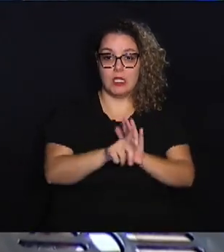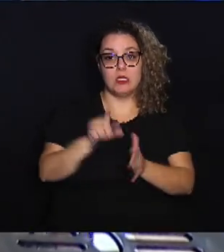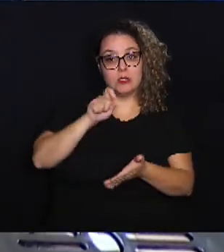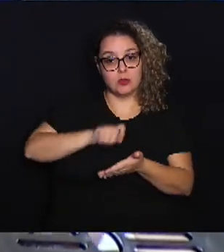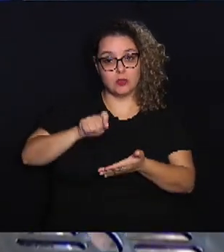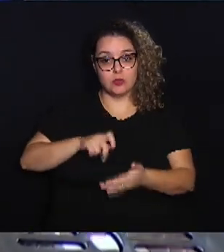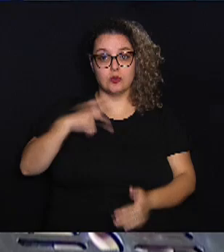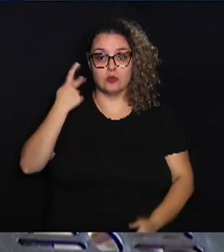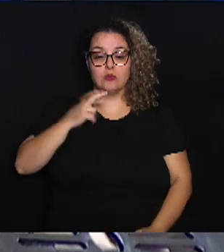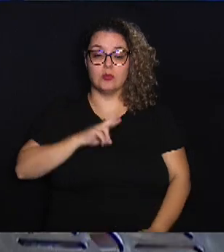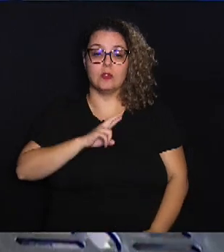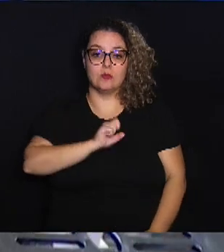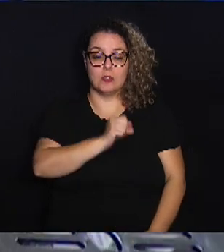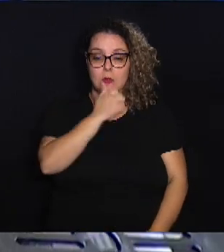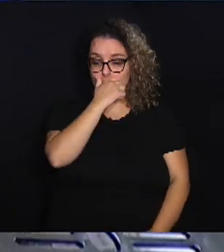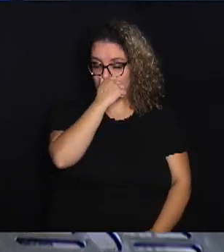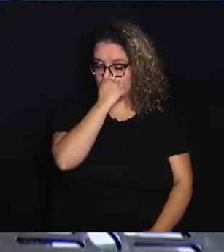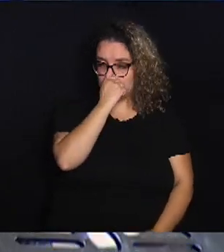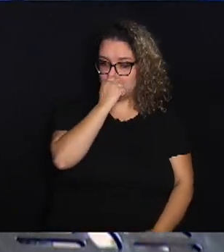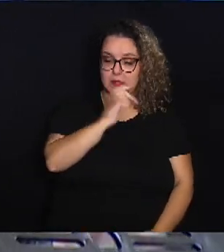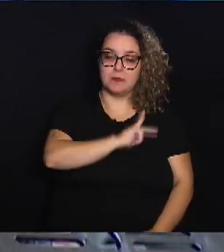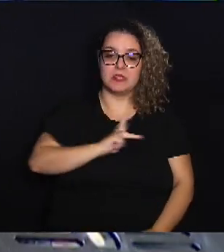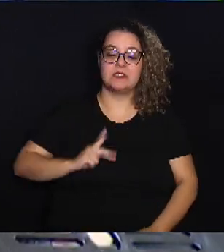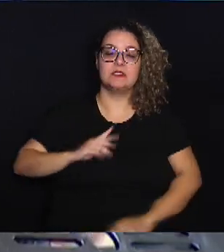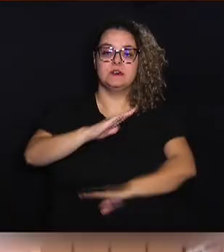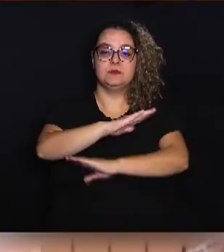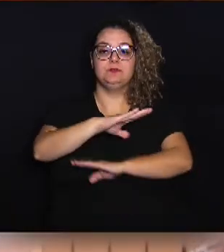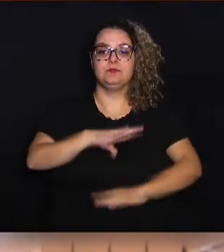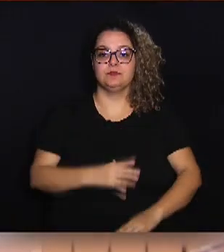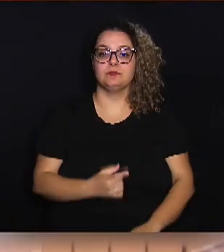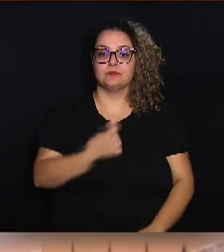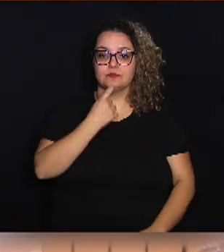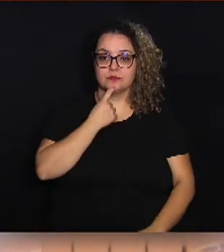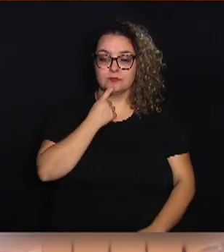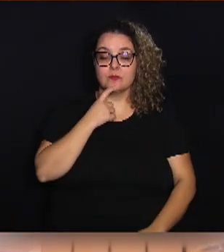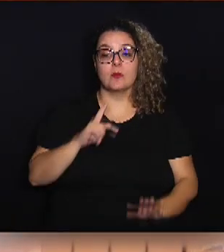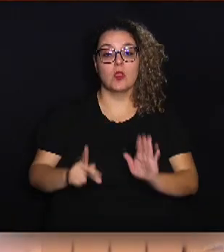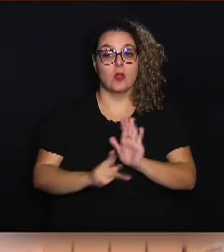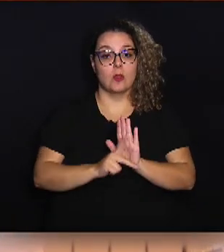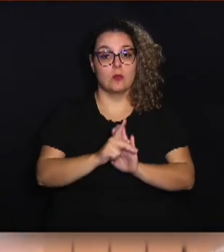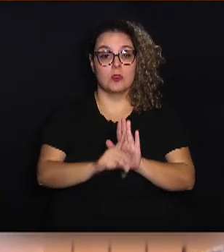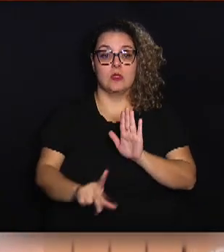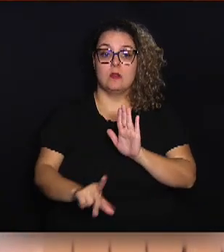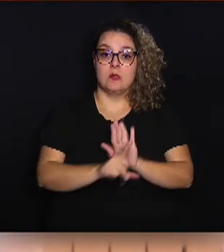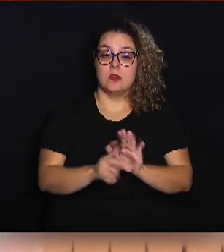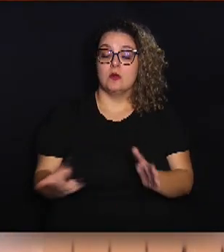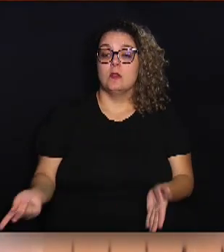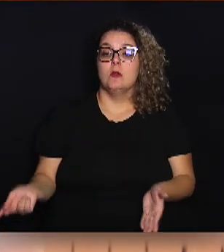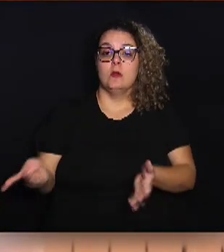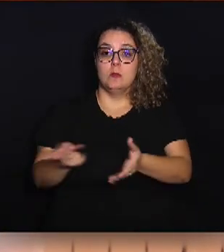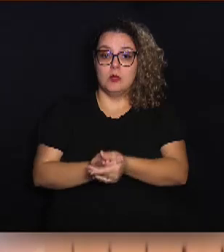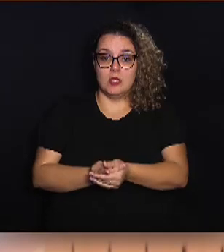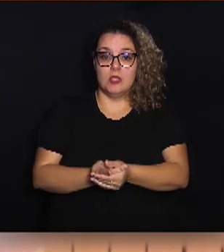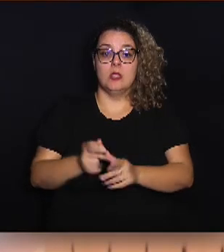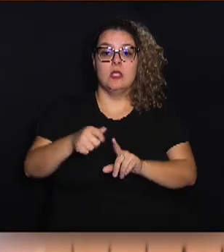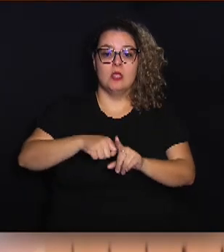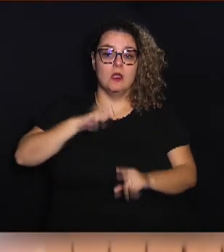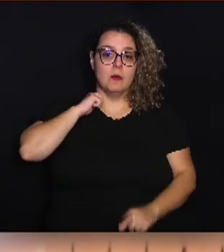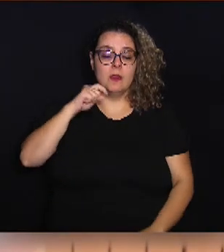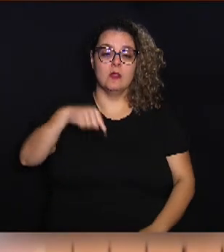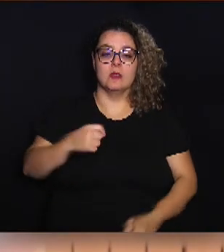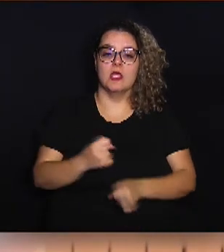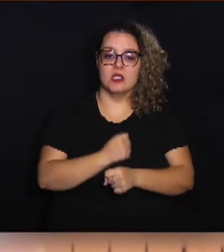vereador Luiz Rocine, presidente da Câmara Municipal. O projeto da lei foi protocolado em abril deste ano,